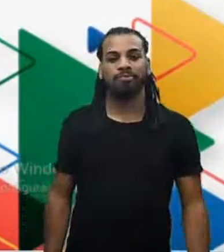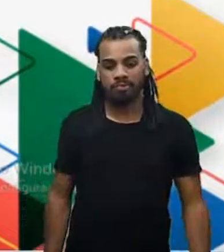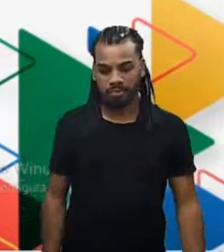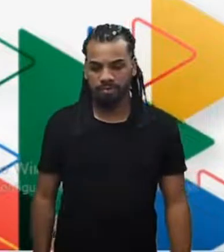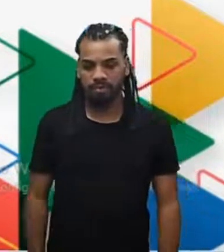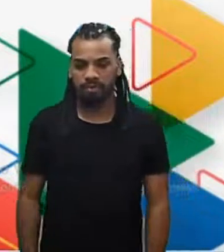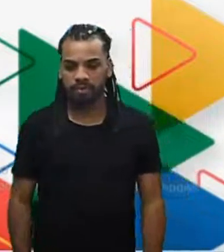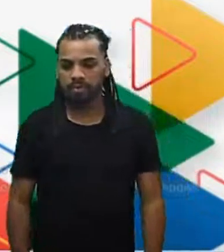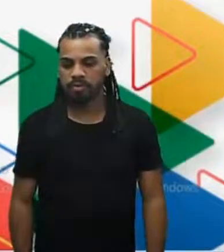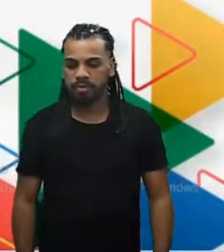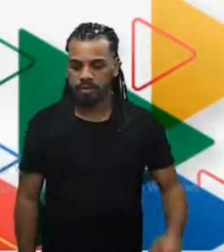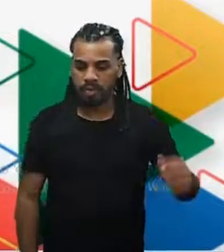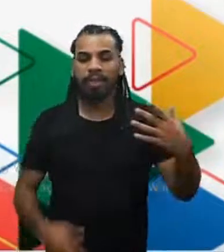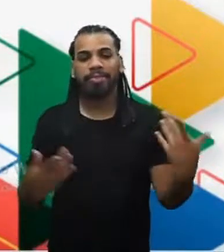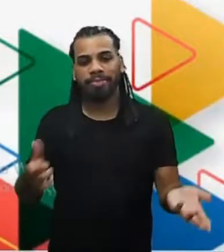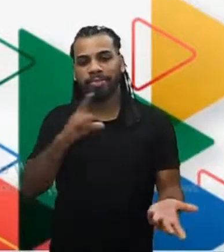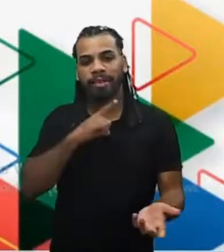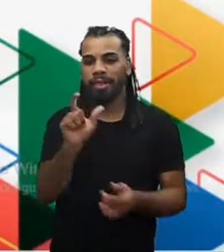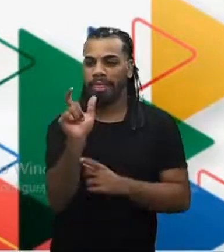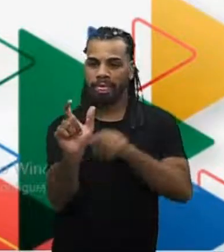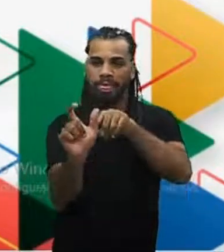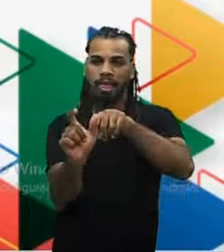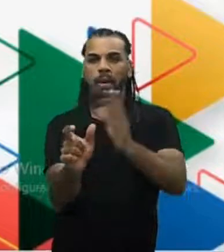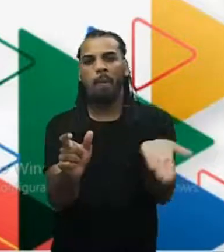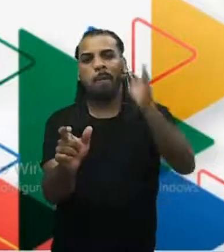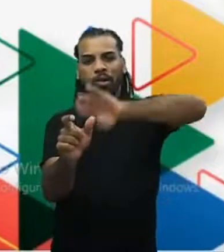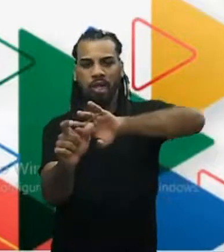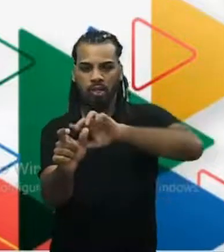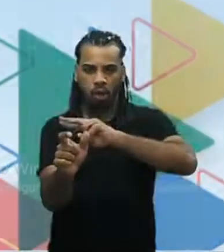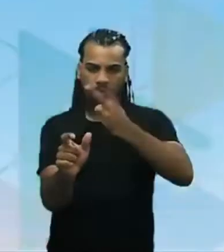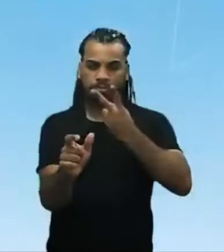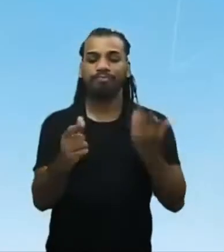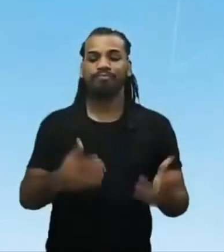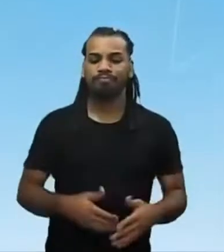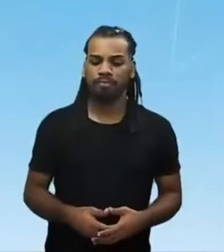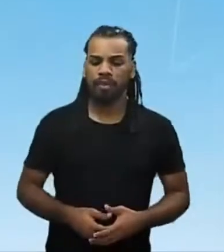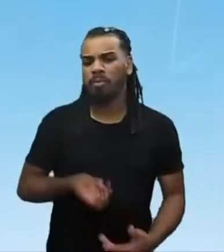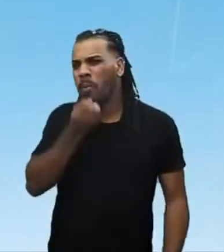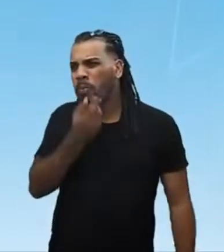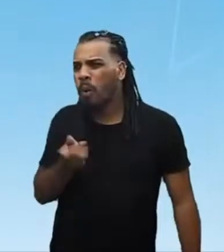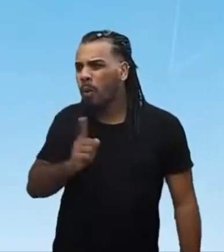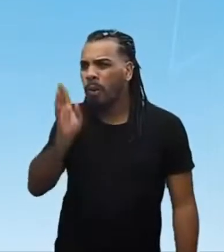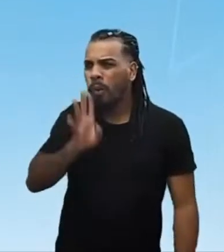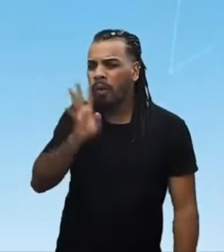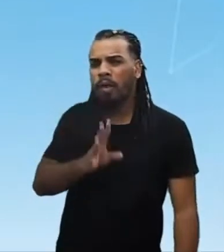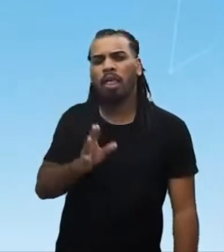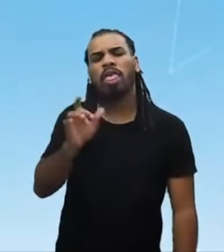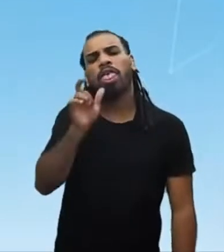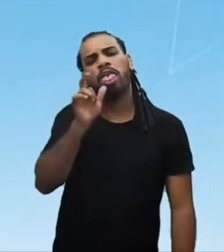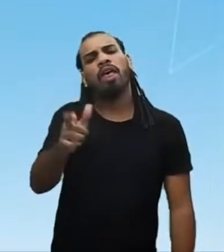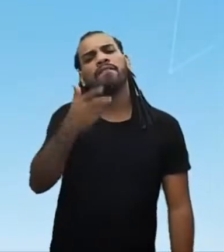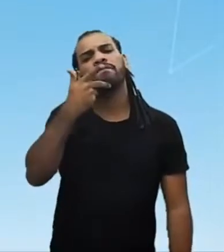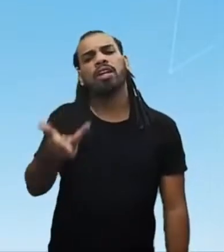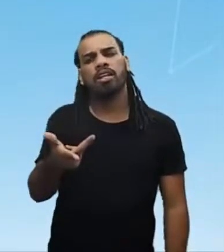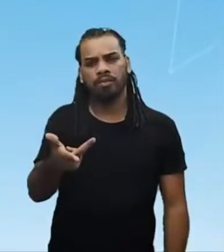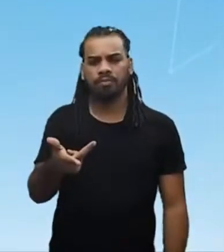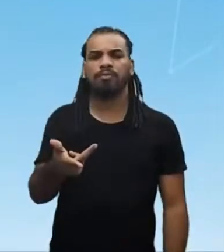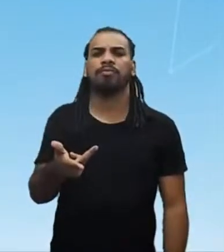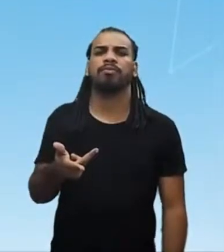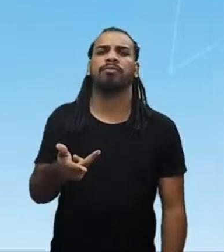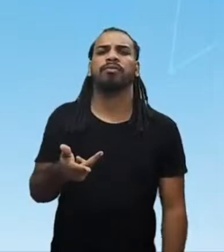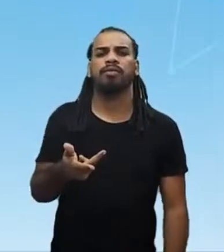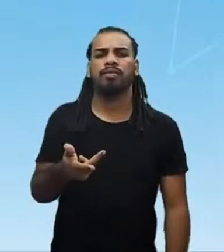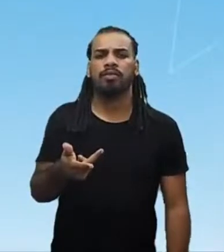pejorativas. Pimpão, já que não é legal, qual seria a melhor forma de se referir